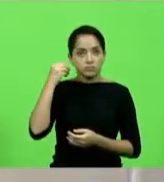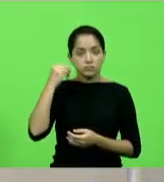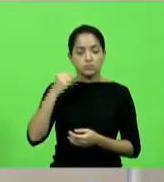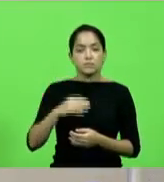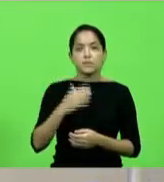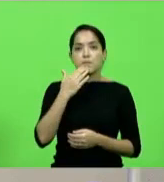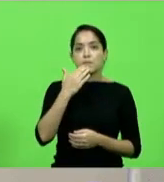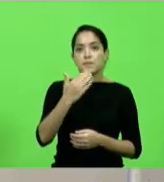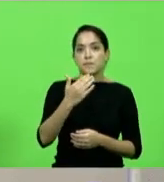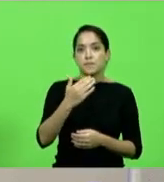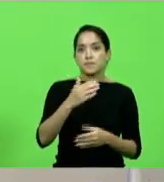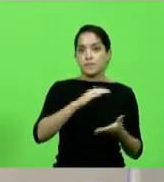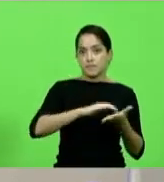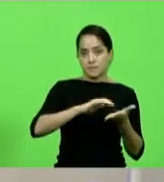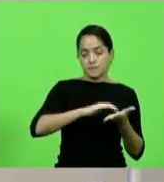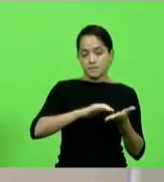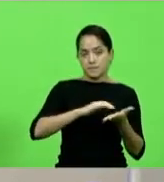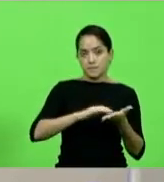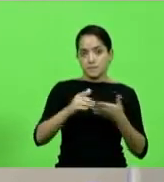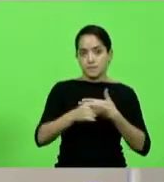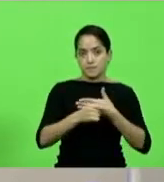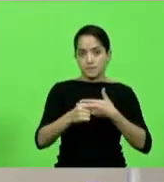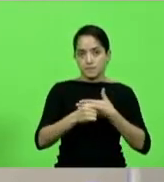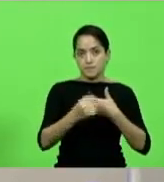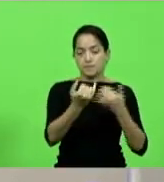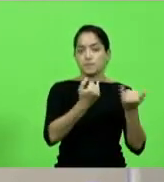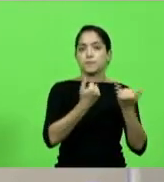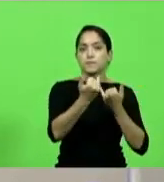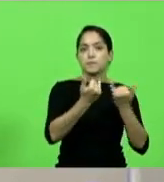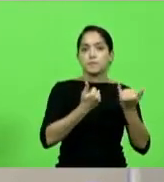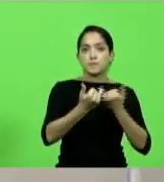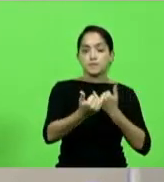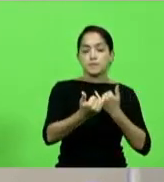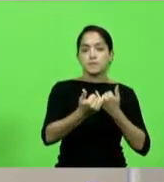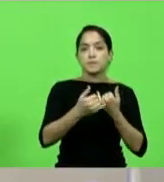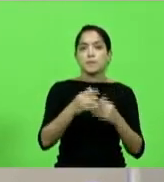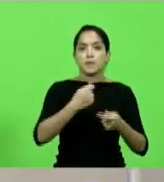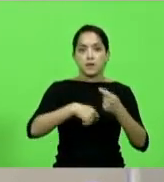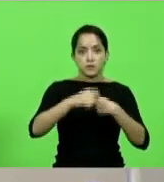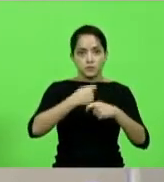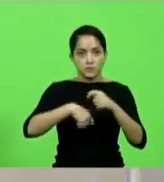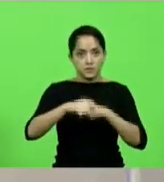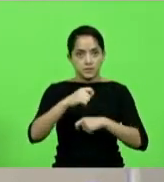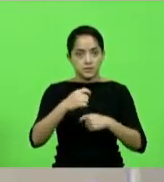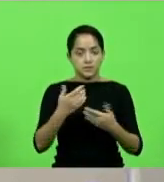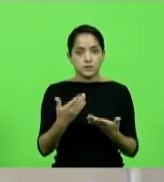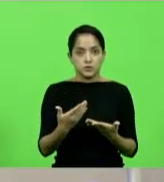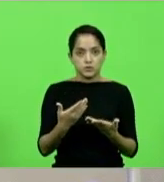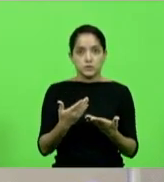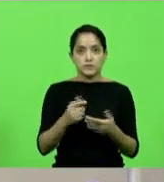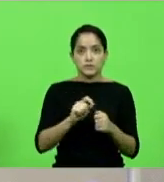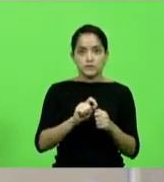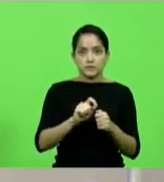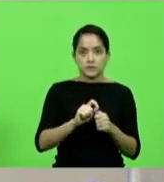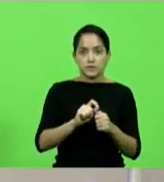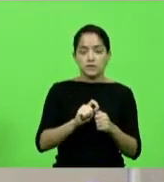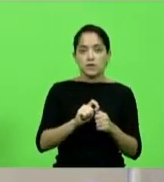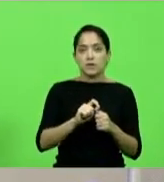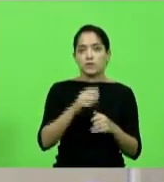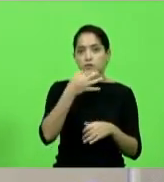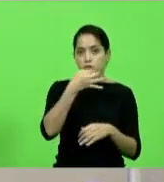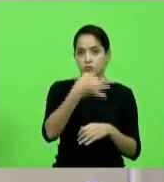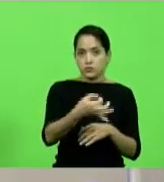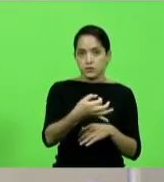solicitando ao secretário de Estado da Casa Civil informações acerca de providências administrativas tomadas ao que foi sugerido na